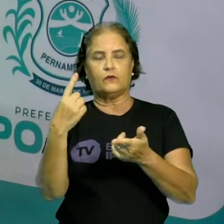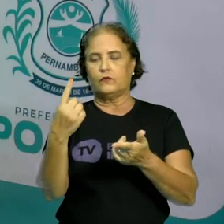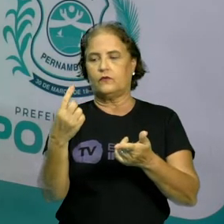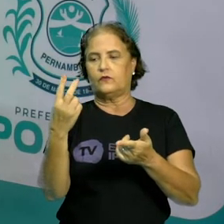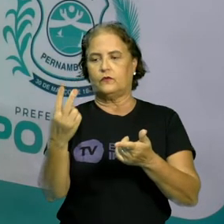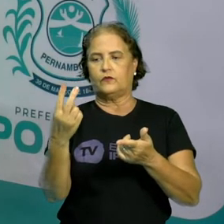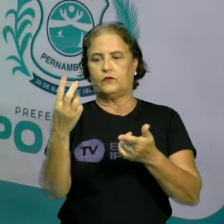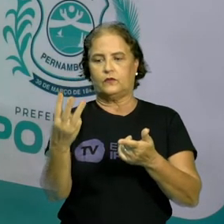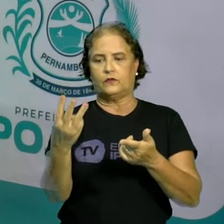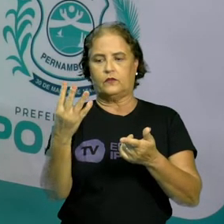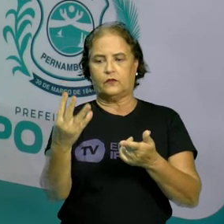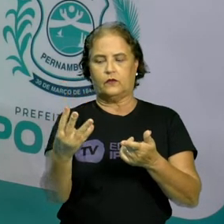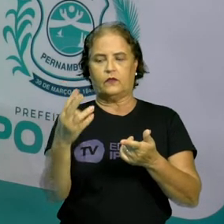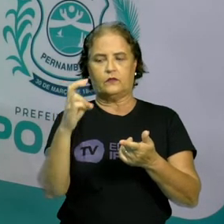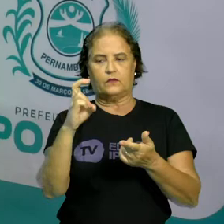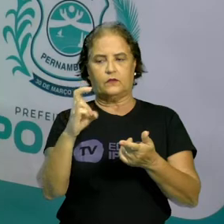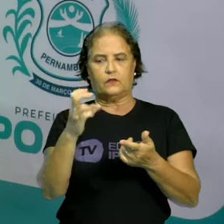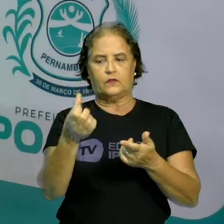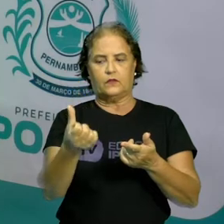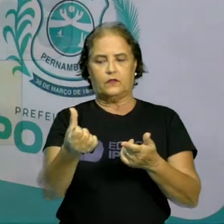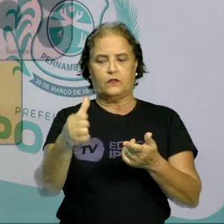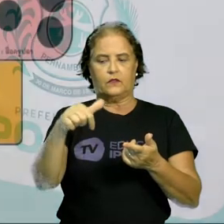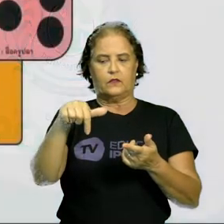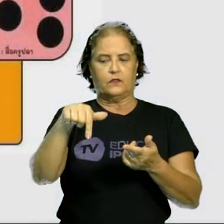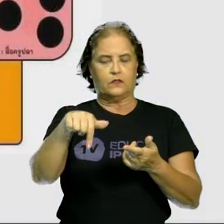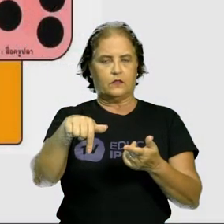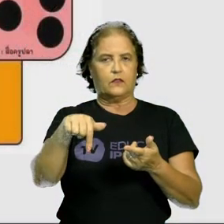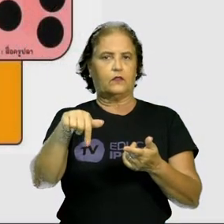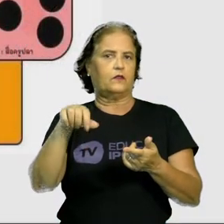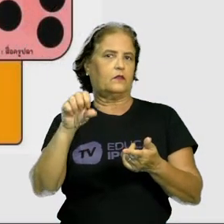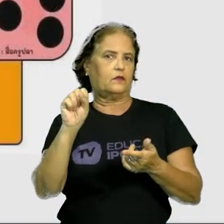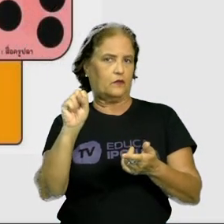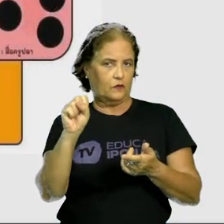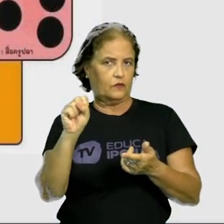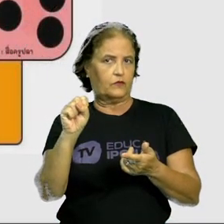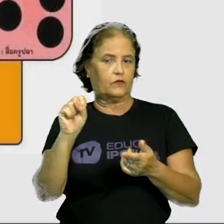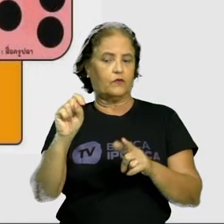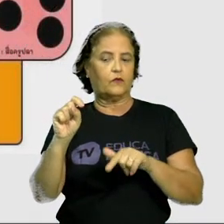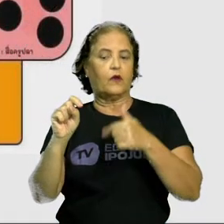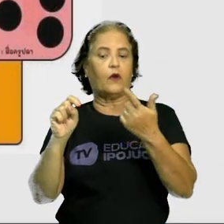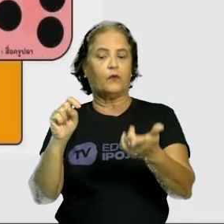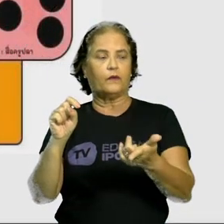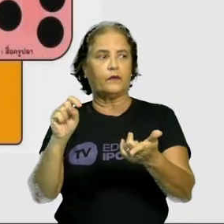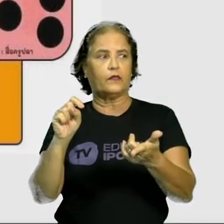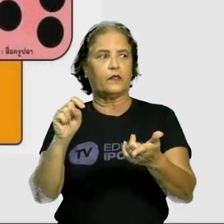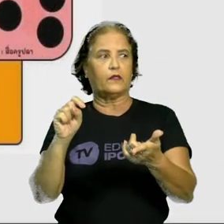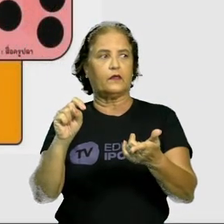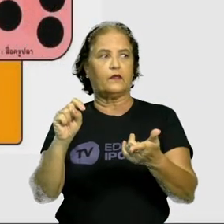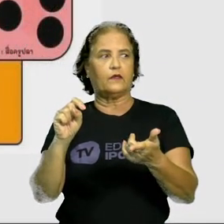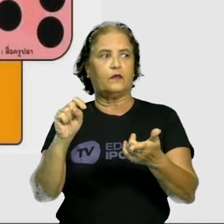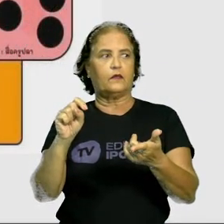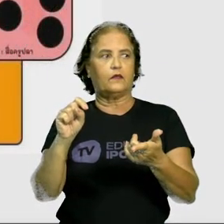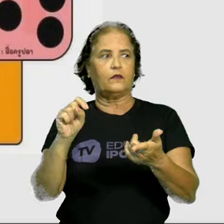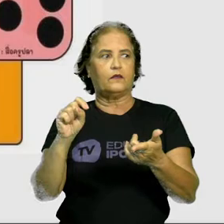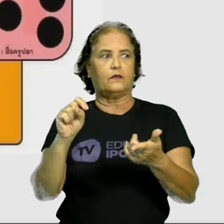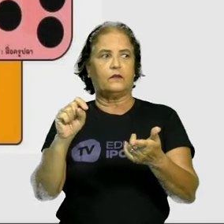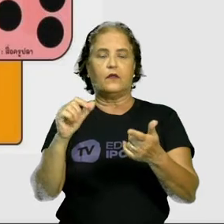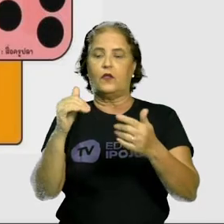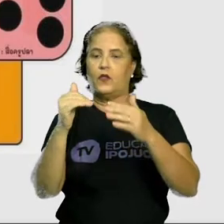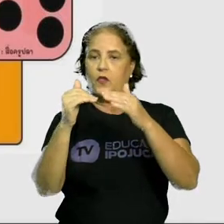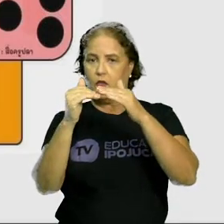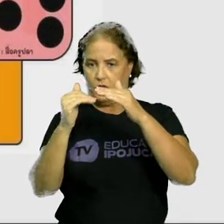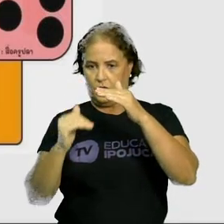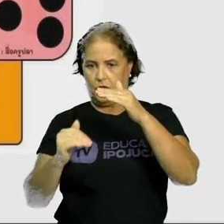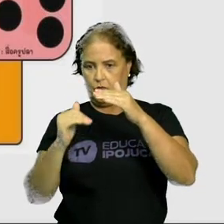Uma, duas, três, quatro, cinco, seis, sete e oito. Aqui, como eu falei para vocês, na parte inferior